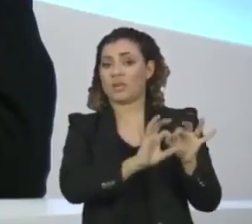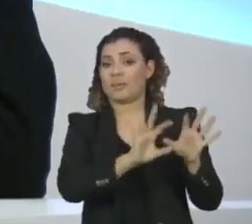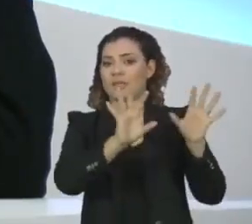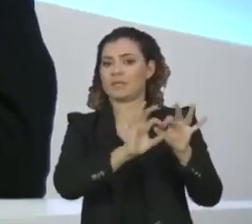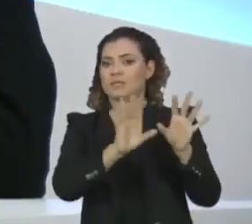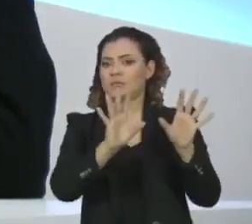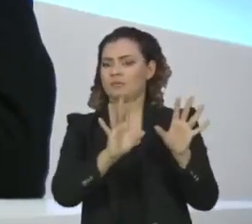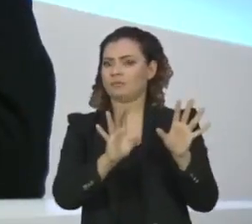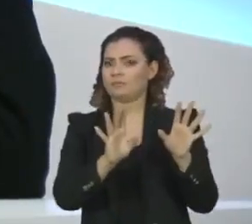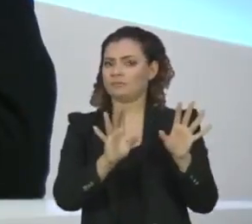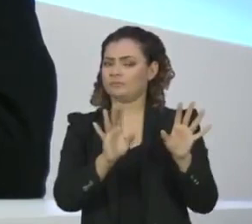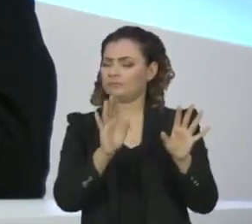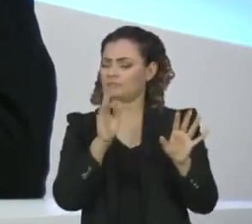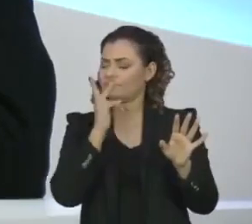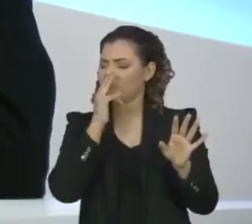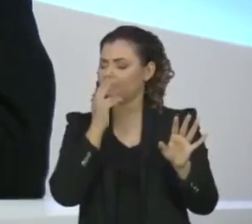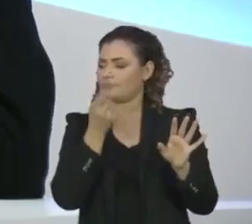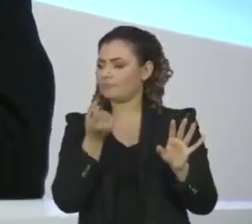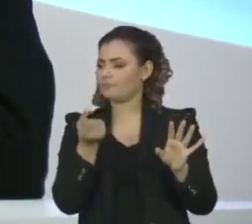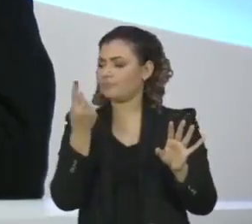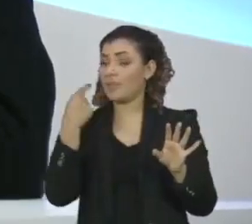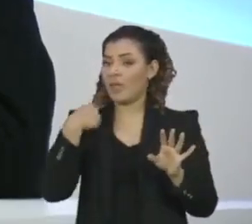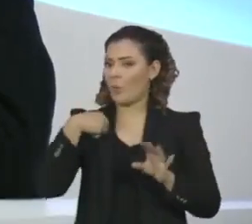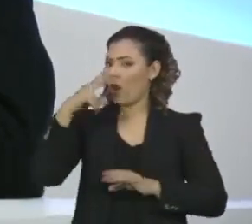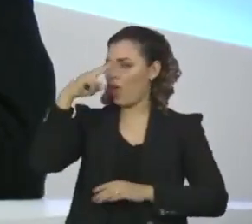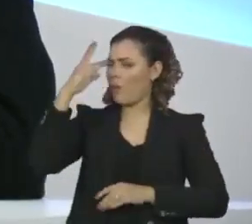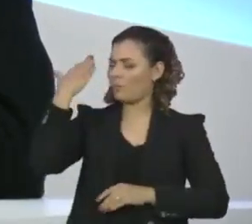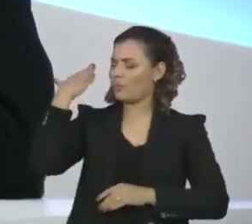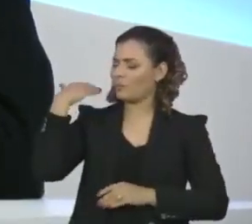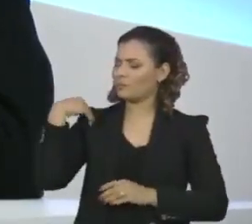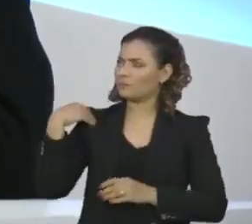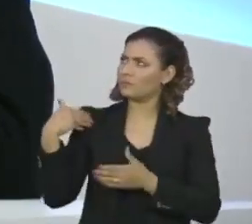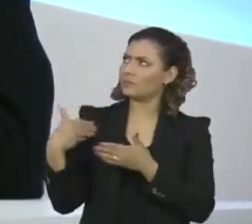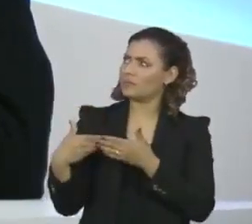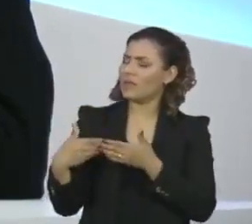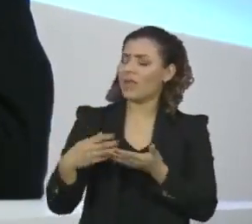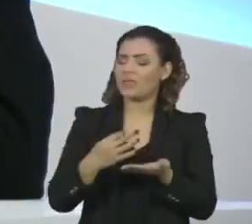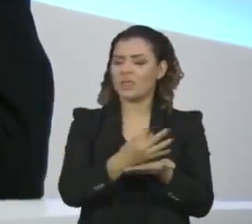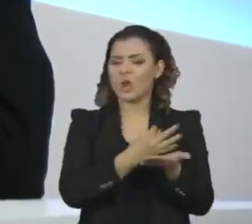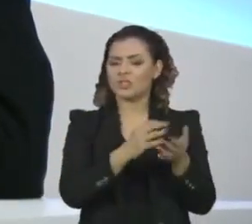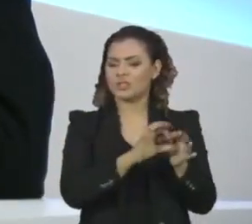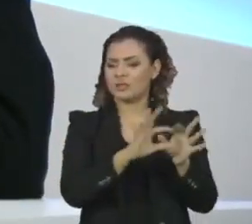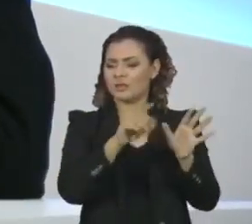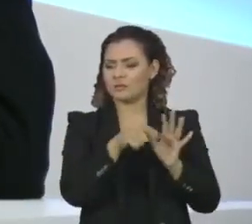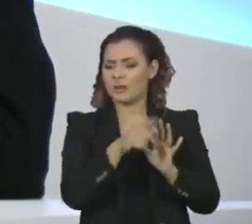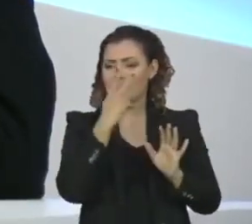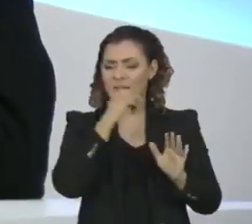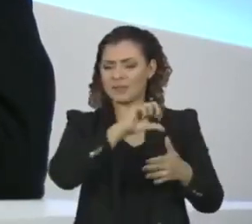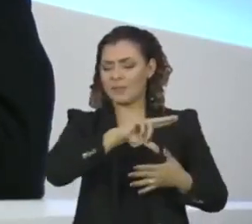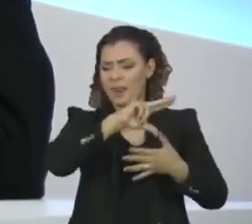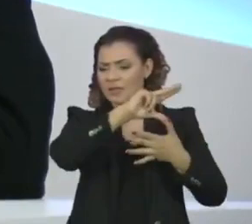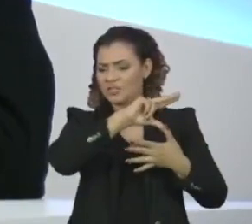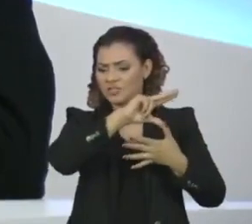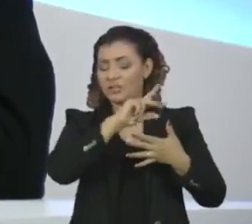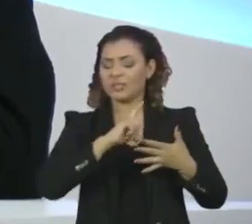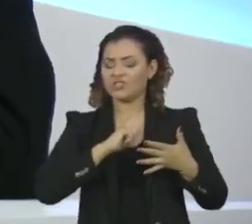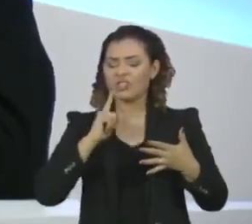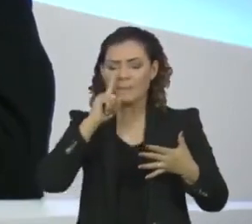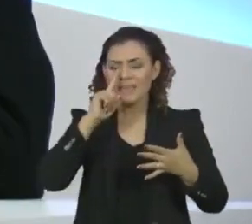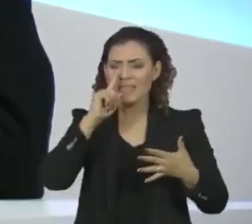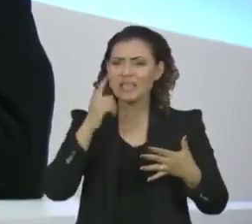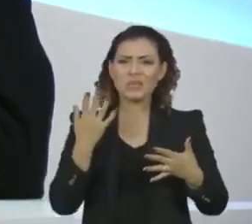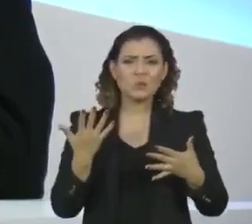especificamente uma coisa que me vem à memória, de que a teologia da libertação na América Latina corria o risco